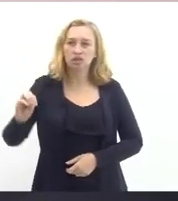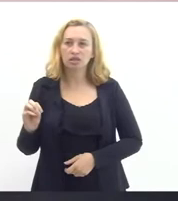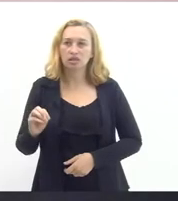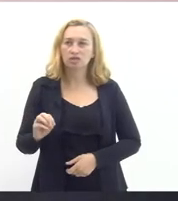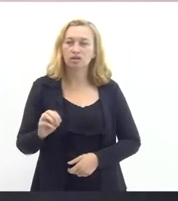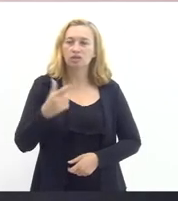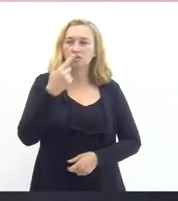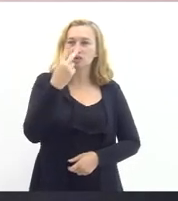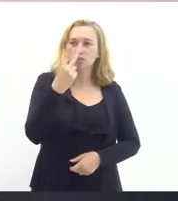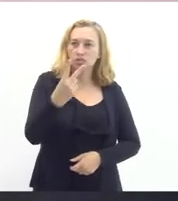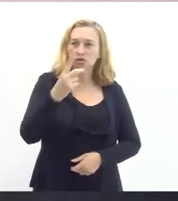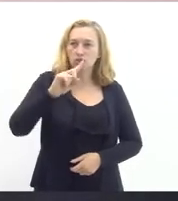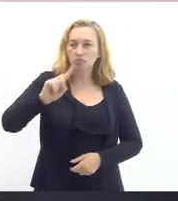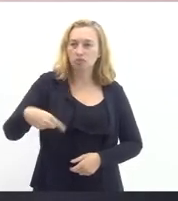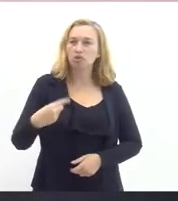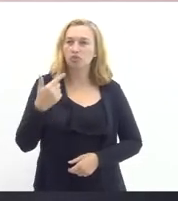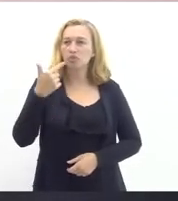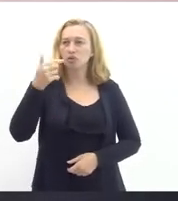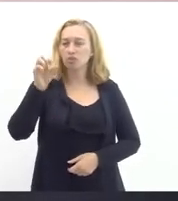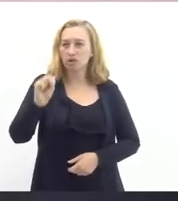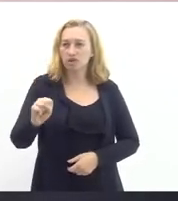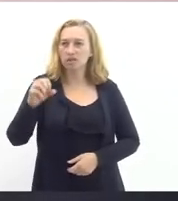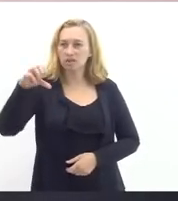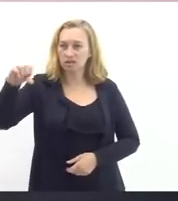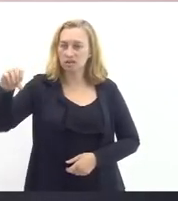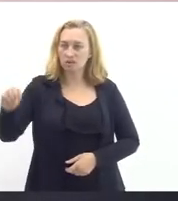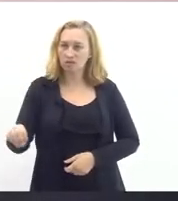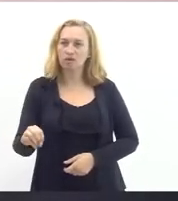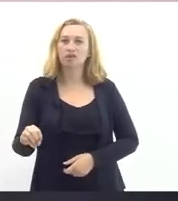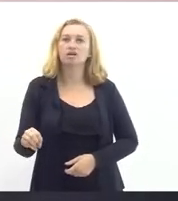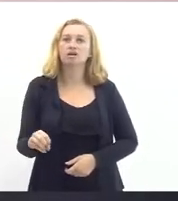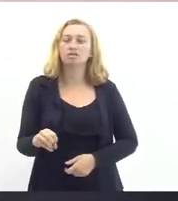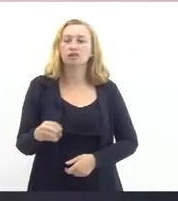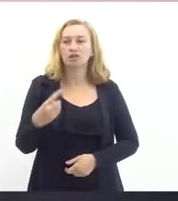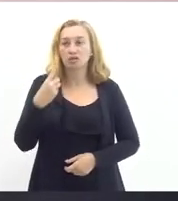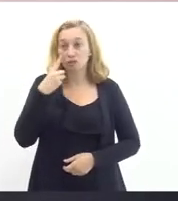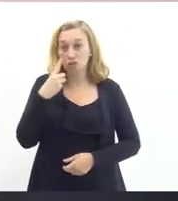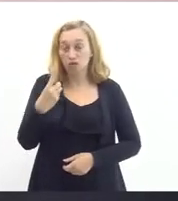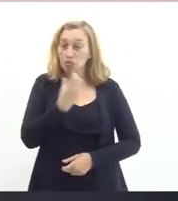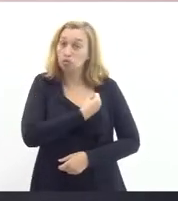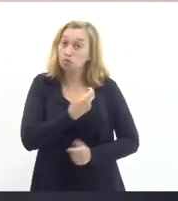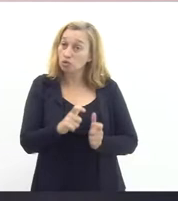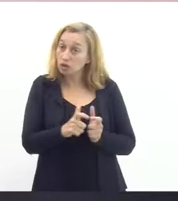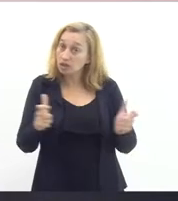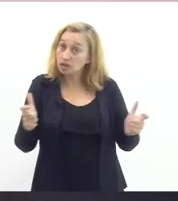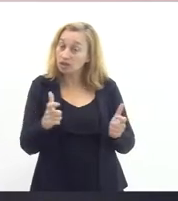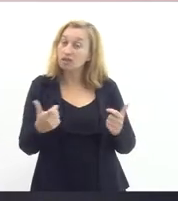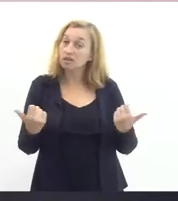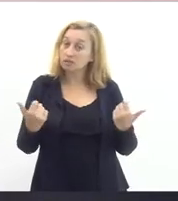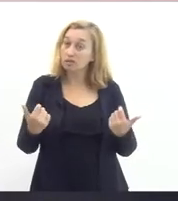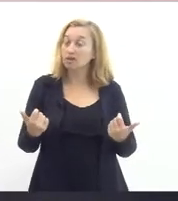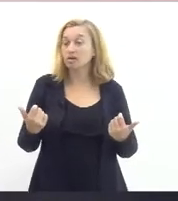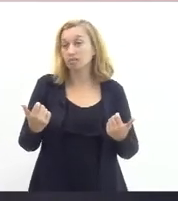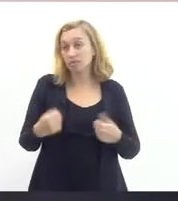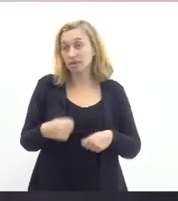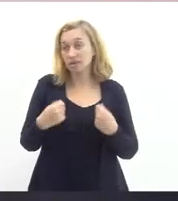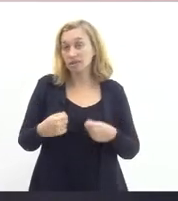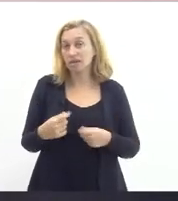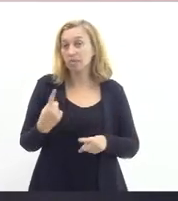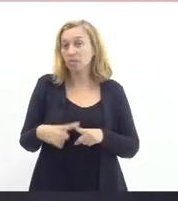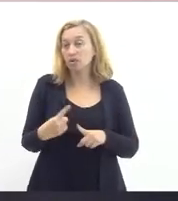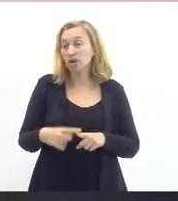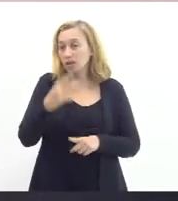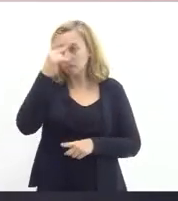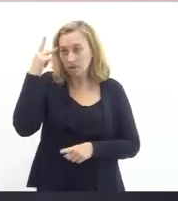.890 então esse é o o tamanho da projeção que a gente tem isso para aposentadorias